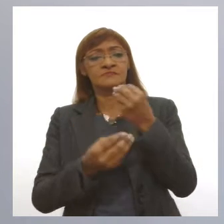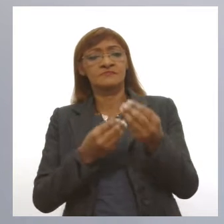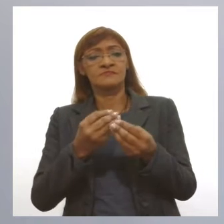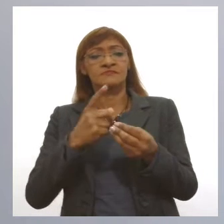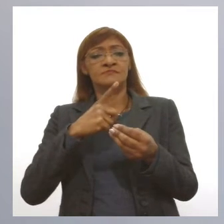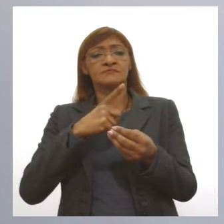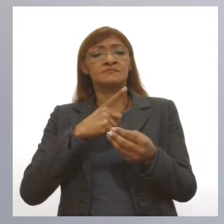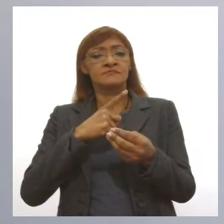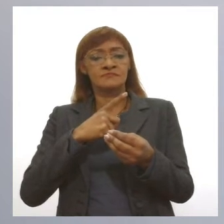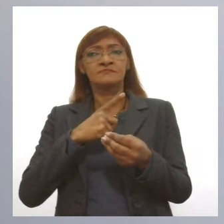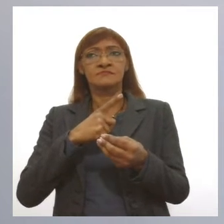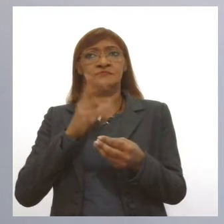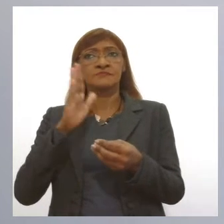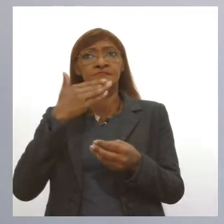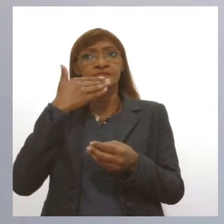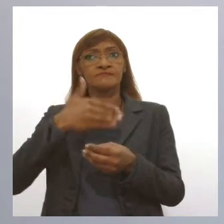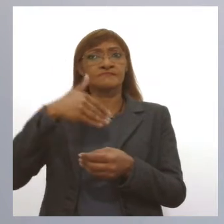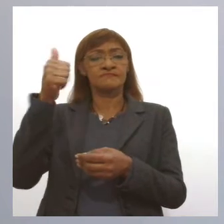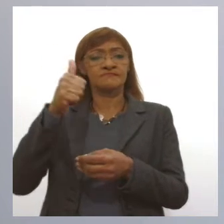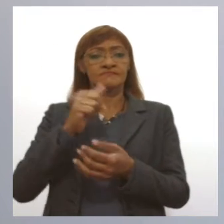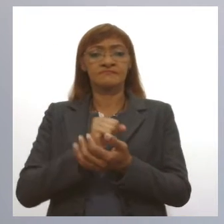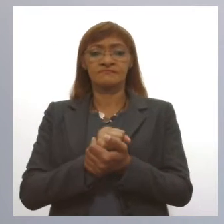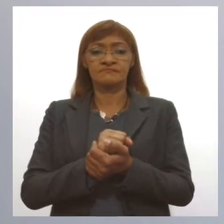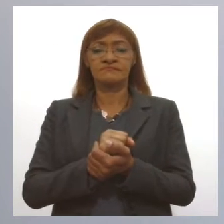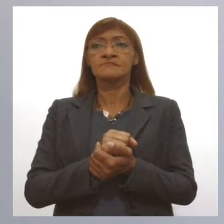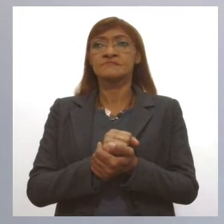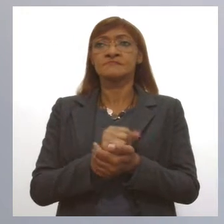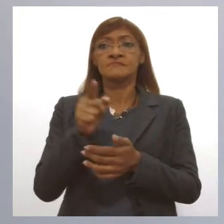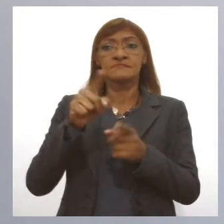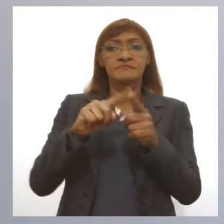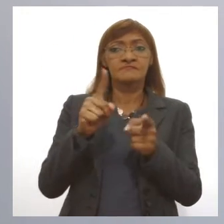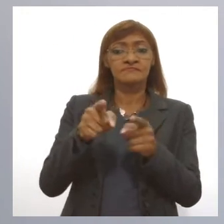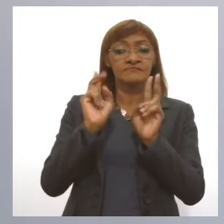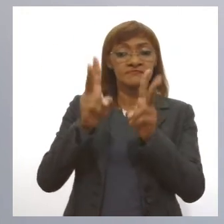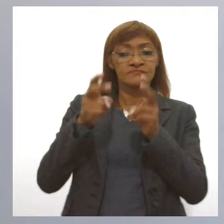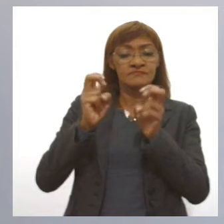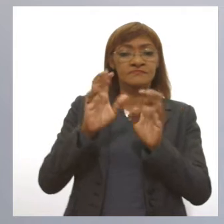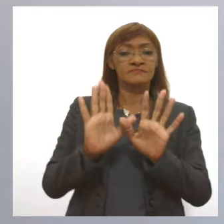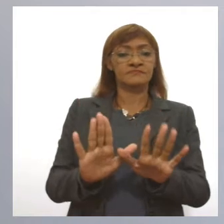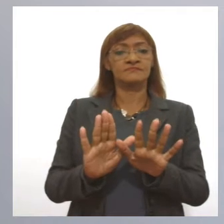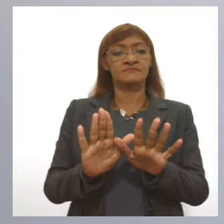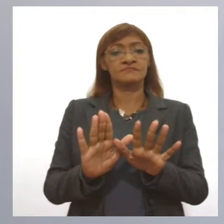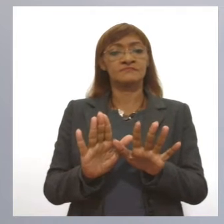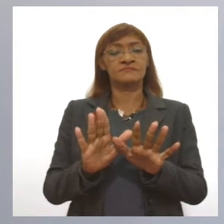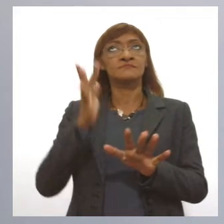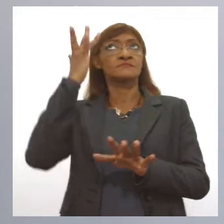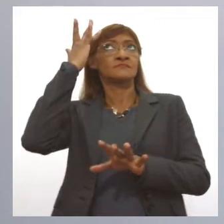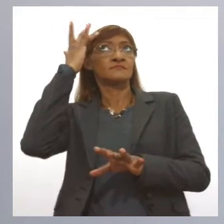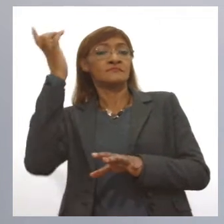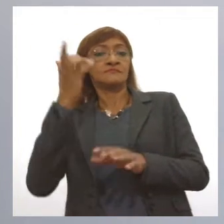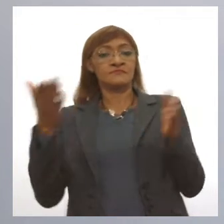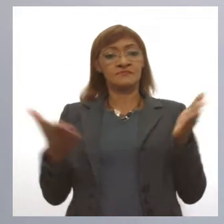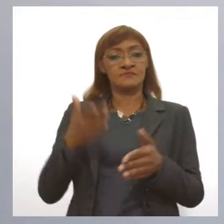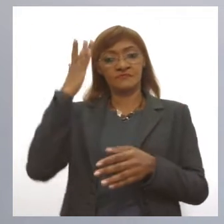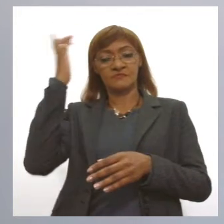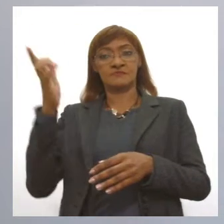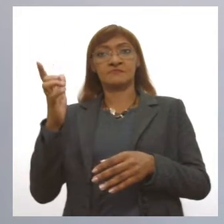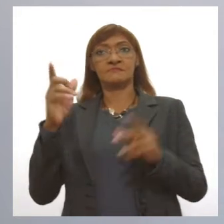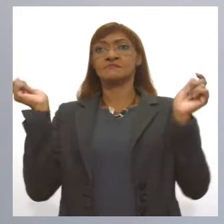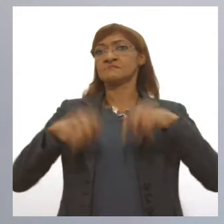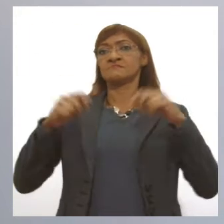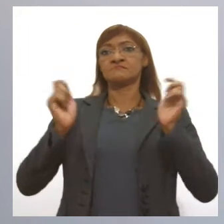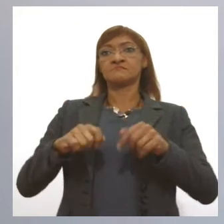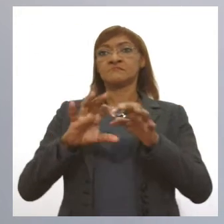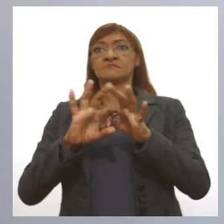imunológica mais eficaz, né? Mas você já tem resposta. Não no outro dia. Tomar vacina hoje, amanhã você já está protegido, não